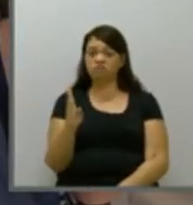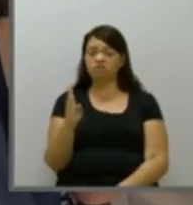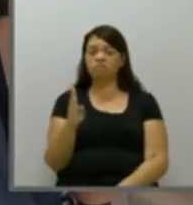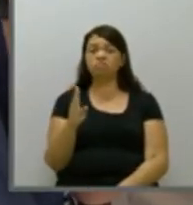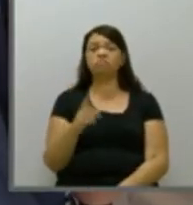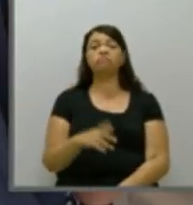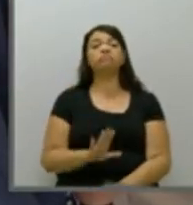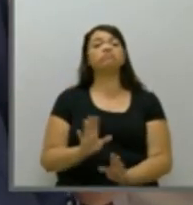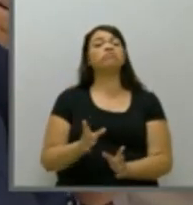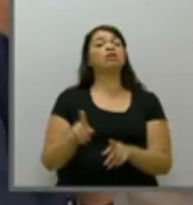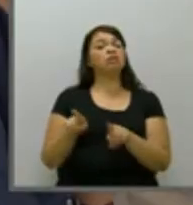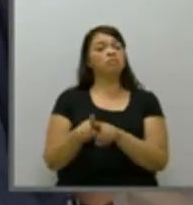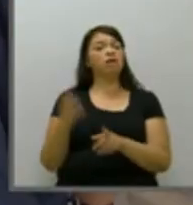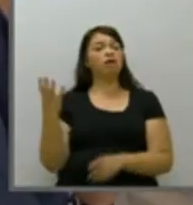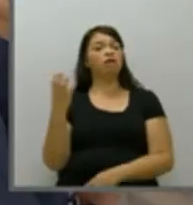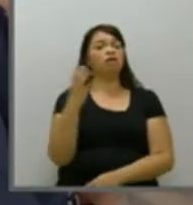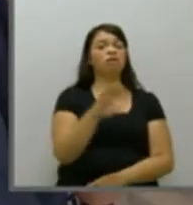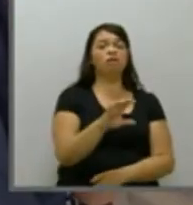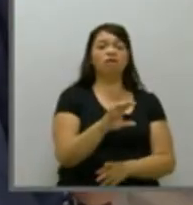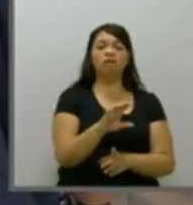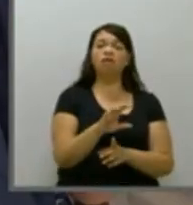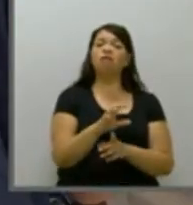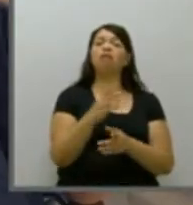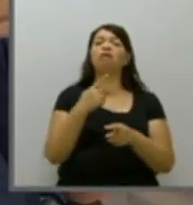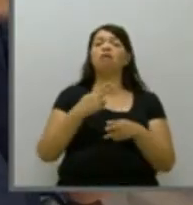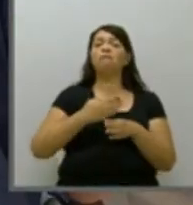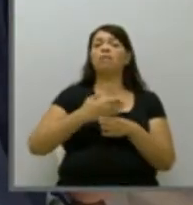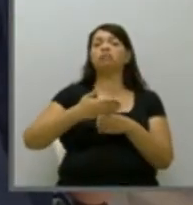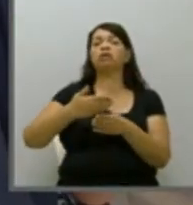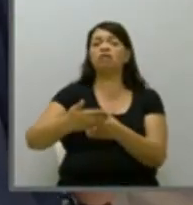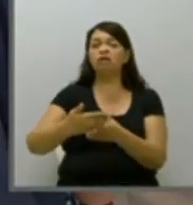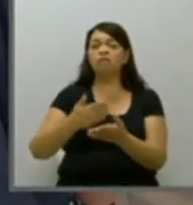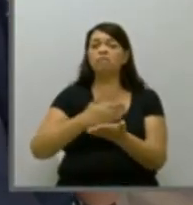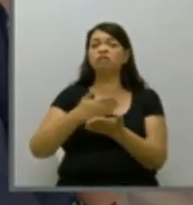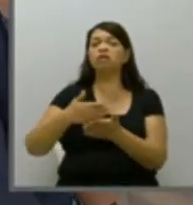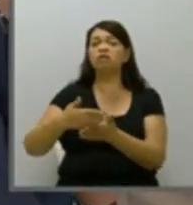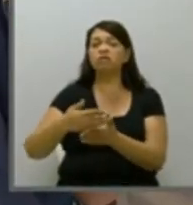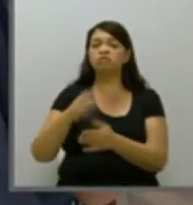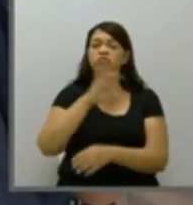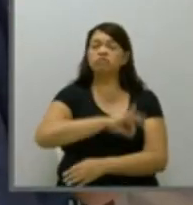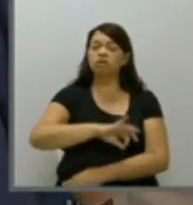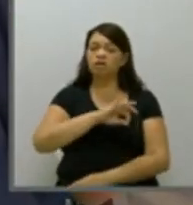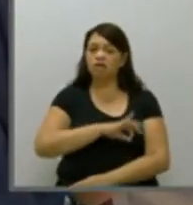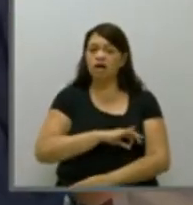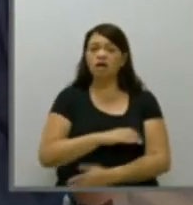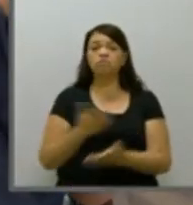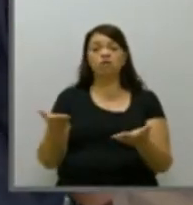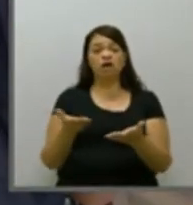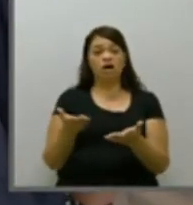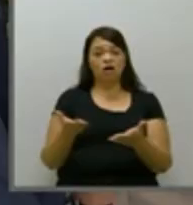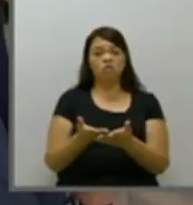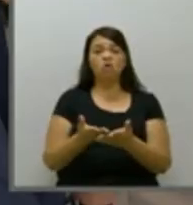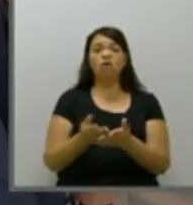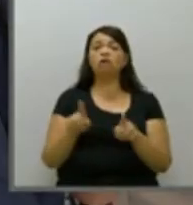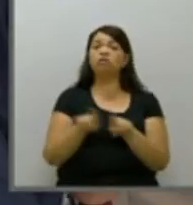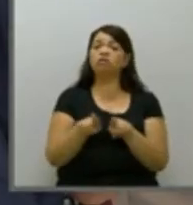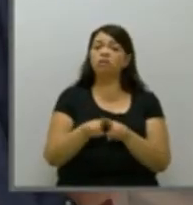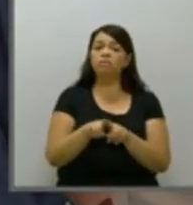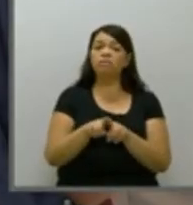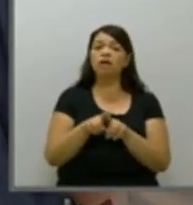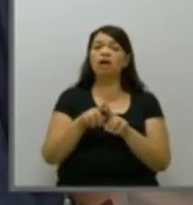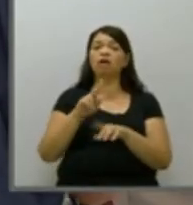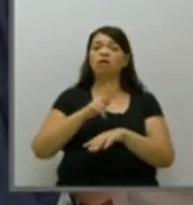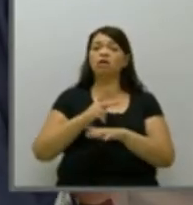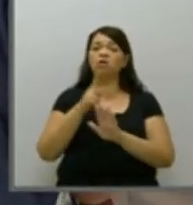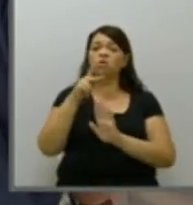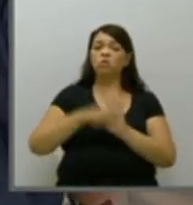atacava os servidores parcelando salários e etc, etc. Agora o Mick Breyer está atacando o plano de carreira do cidadão. Sem contar